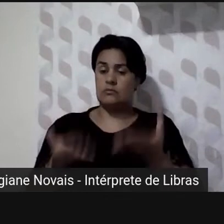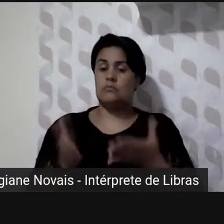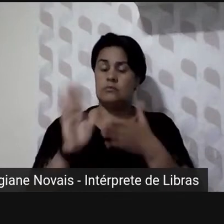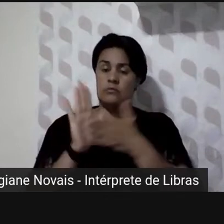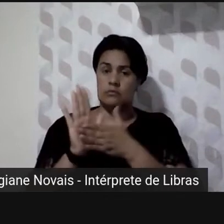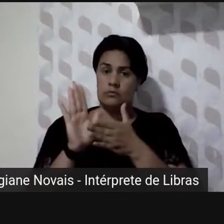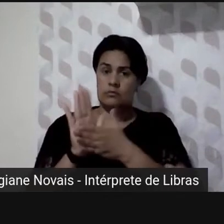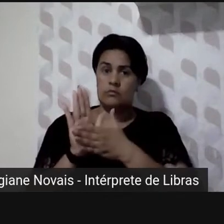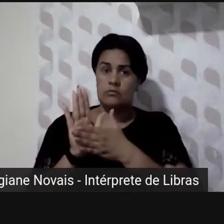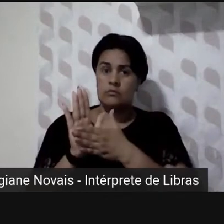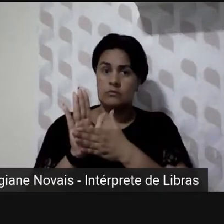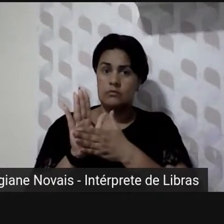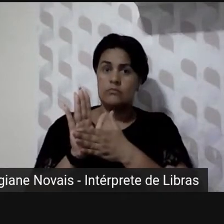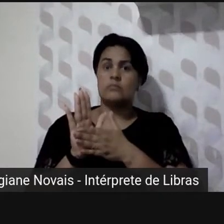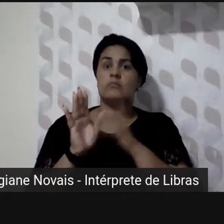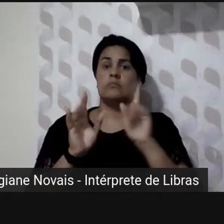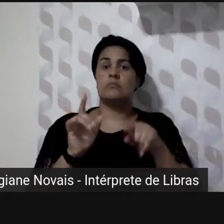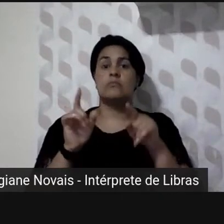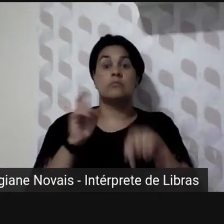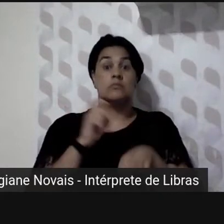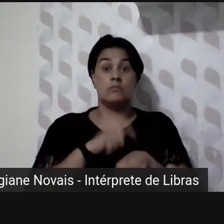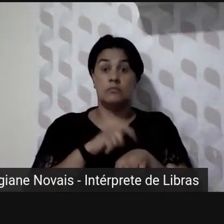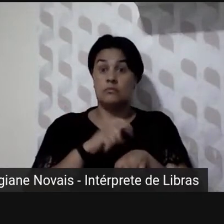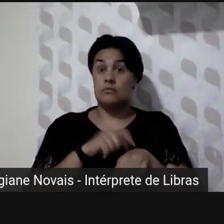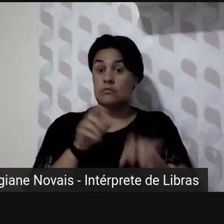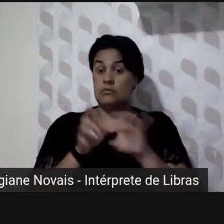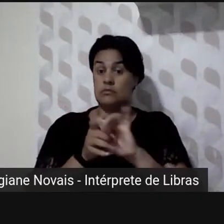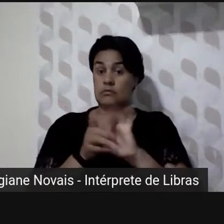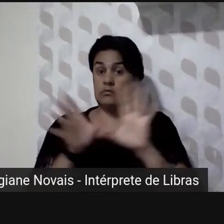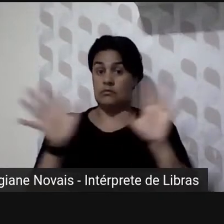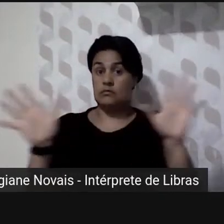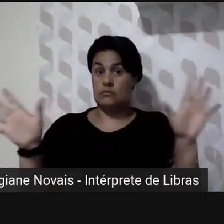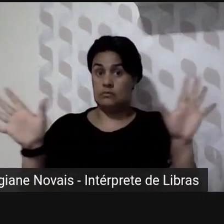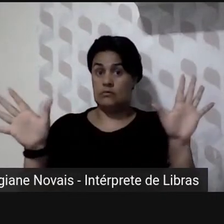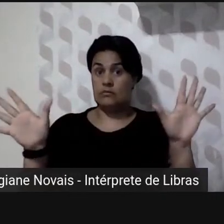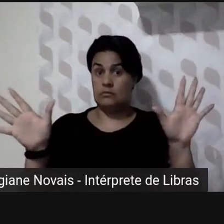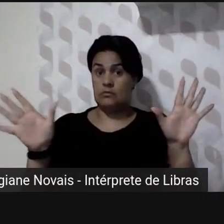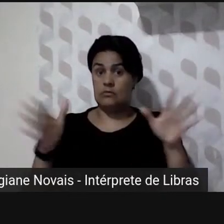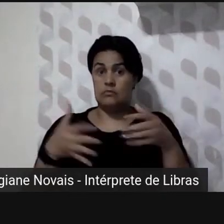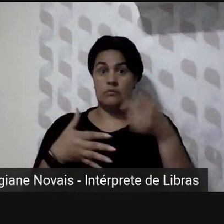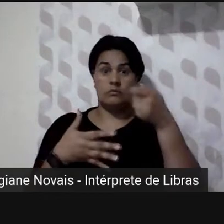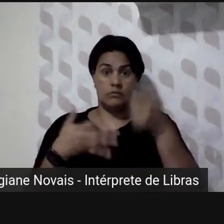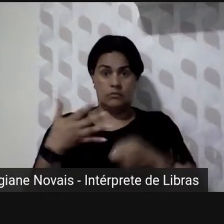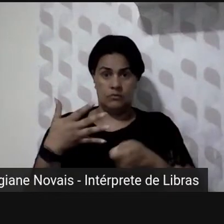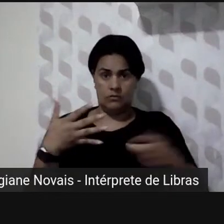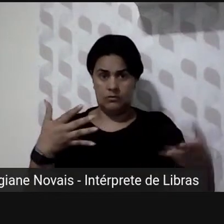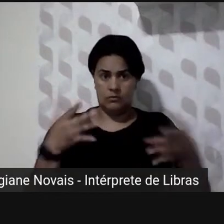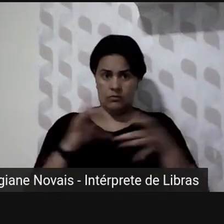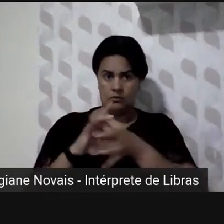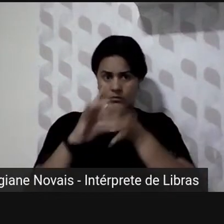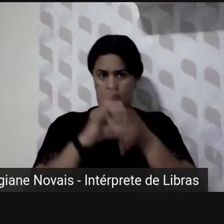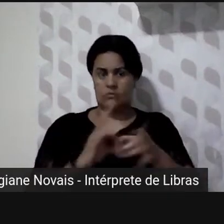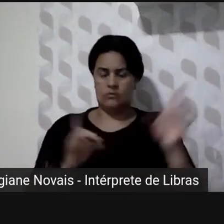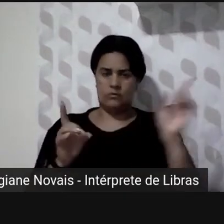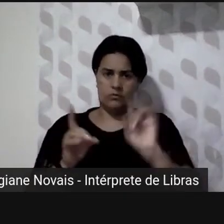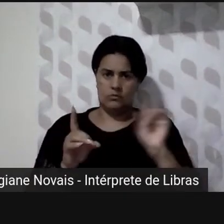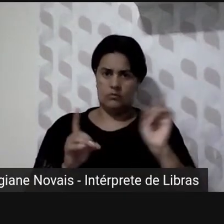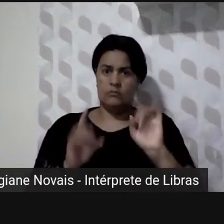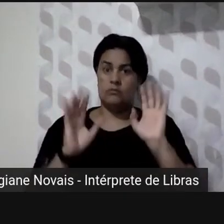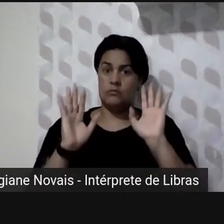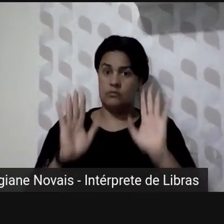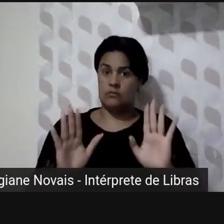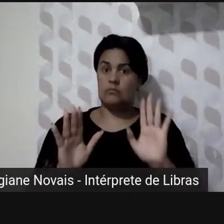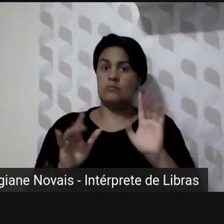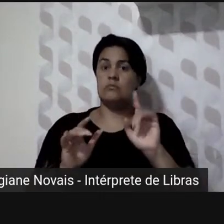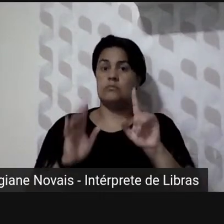ele abre mão né não é uma jurisprudência muito consolidada mas ele abre mão a ideia na lei